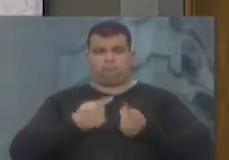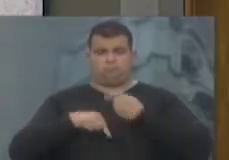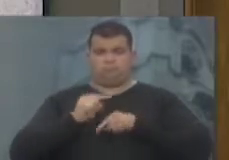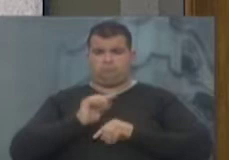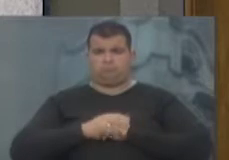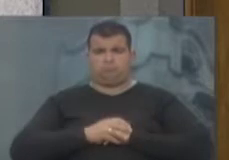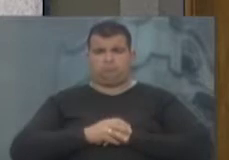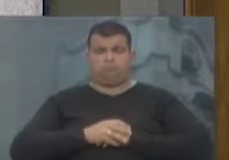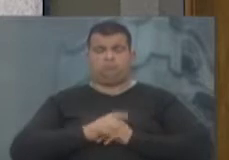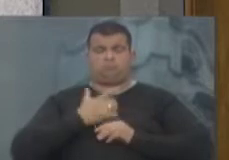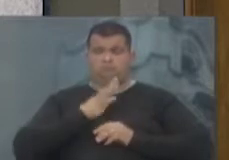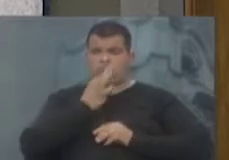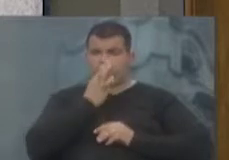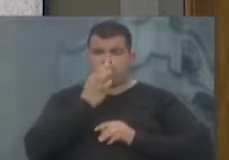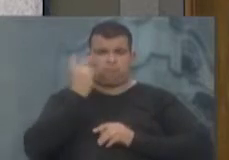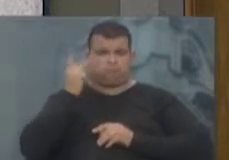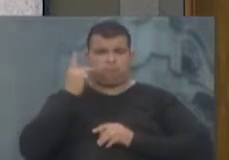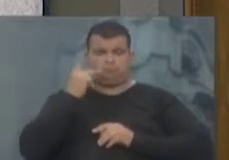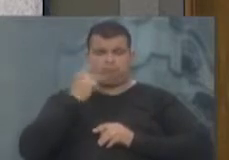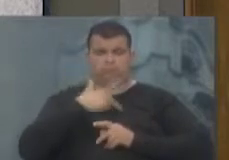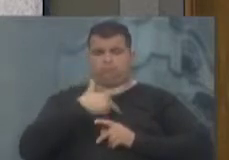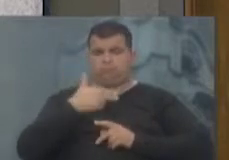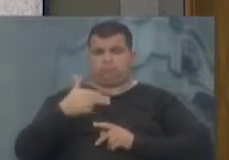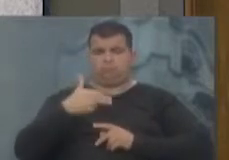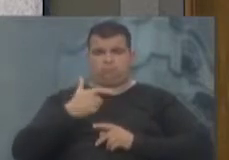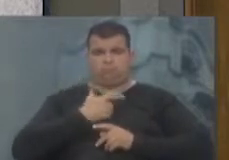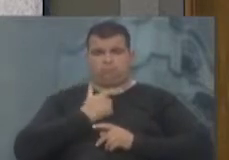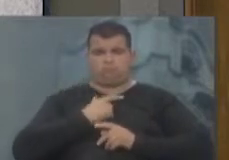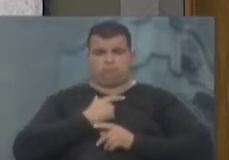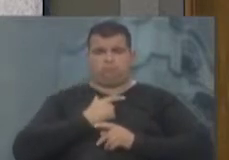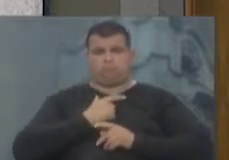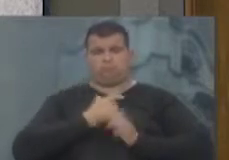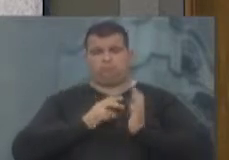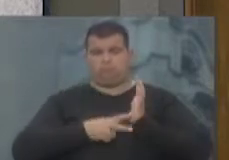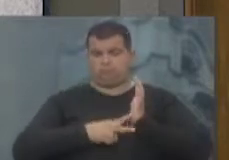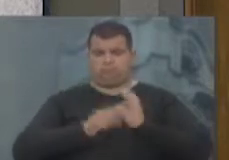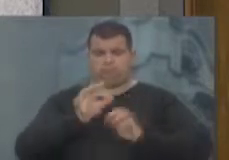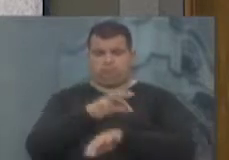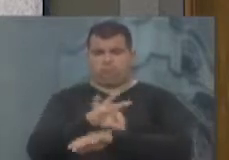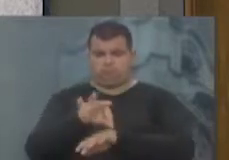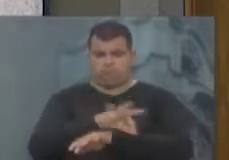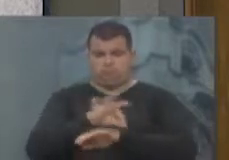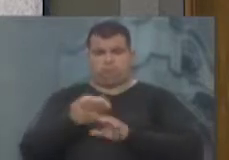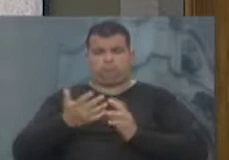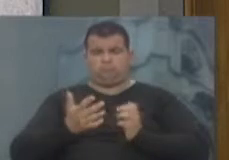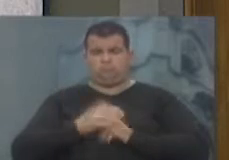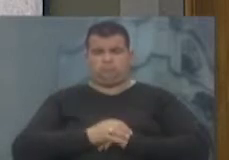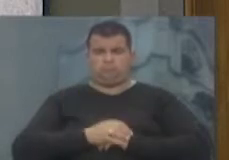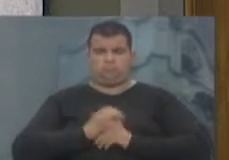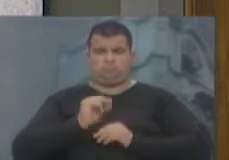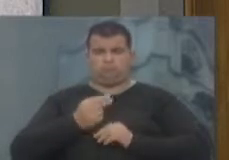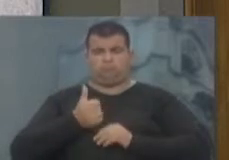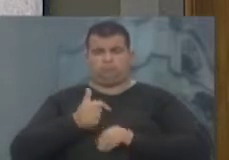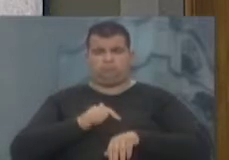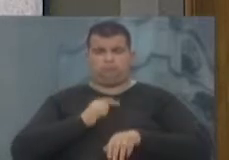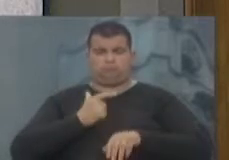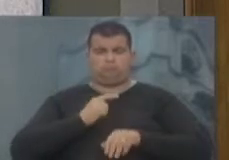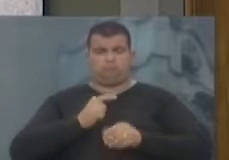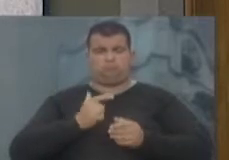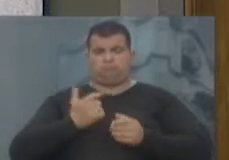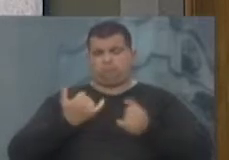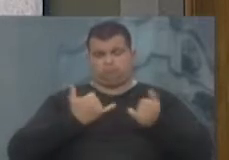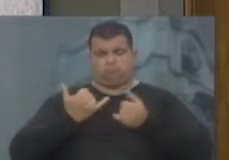que tenha posições políticas e ideológicas, seja nos sindicatos arquitetos, recentemente teve eleição